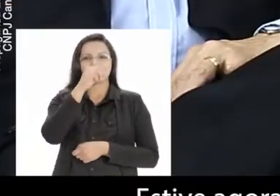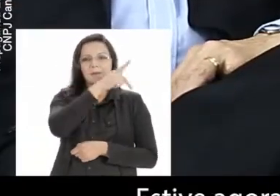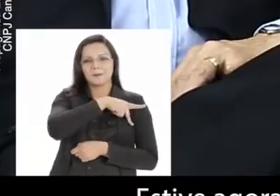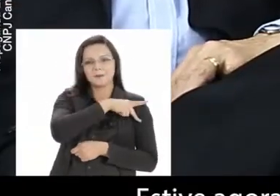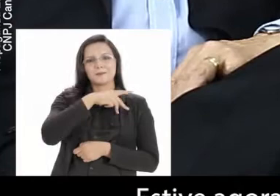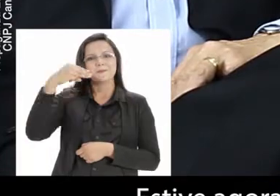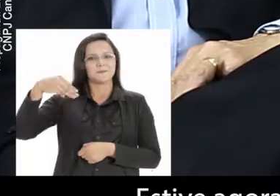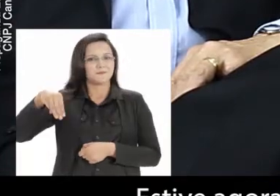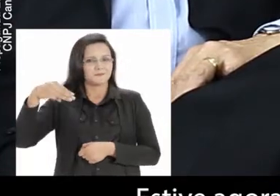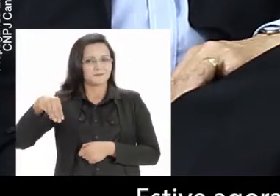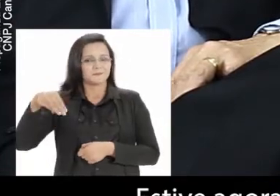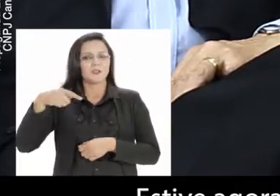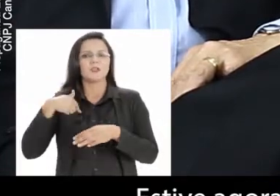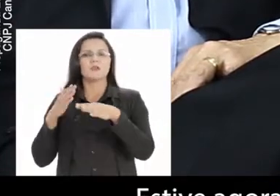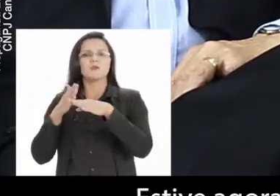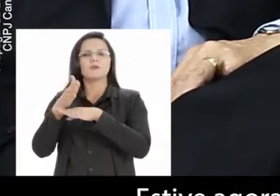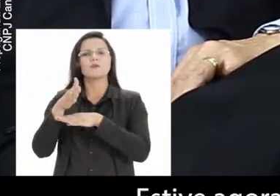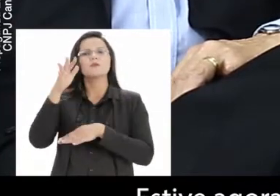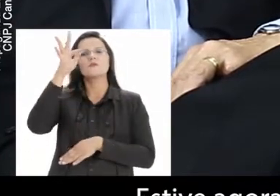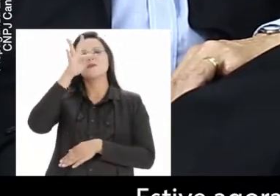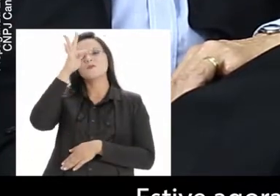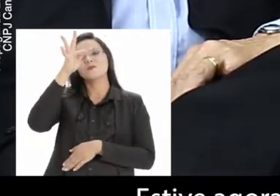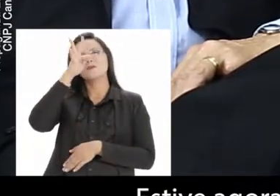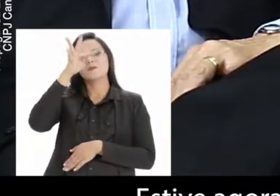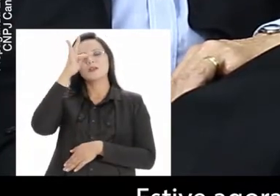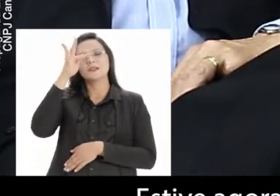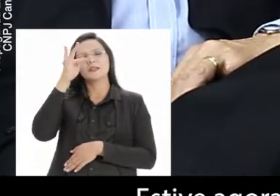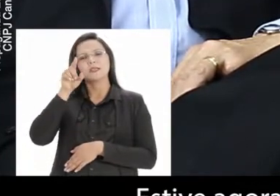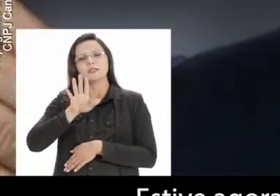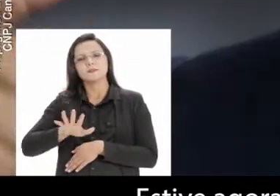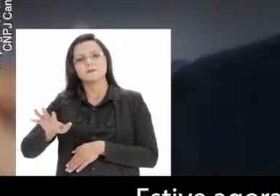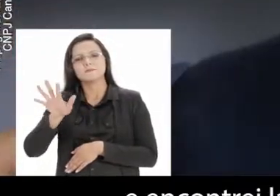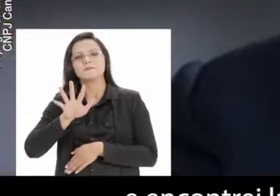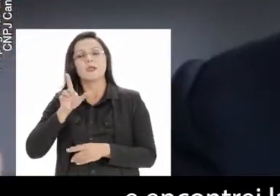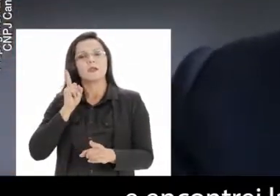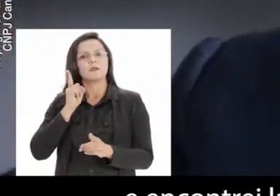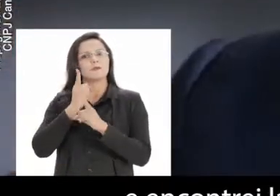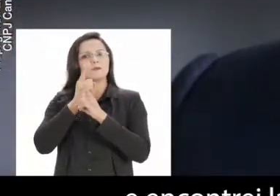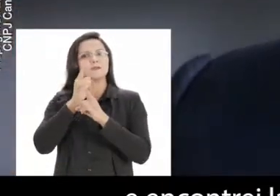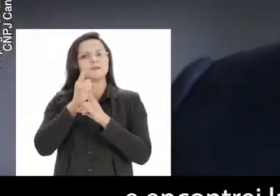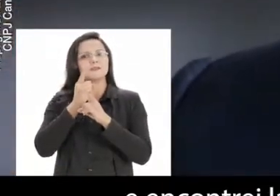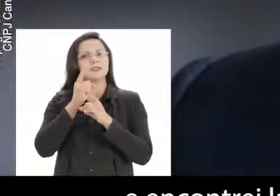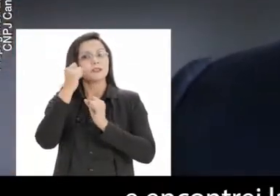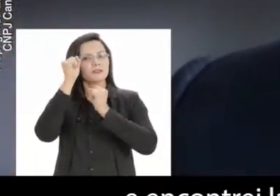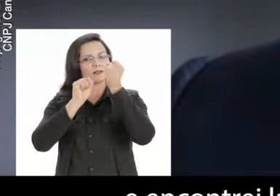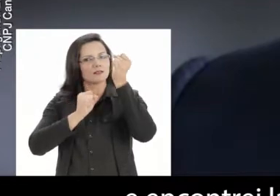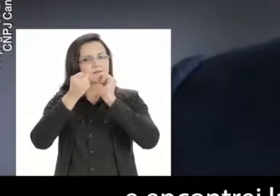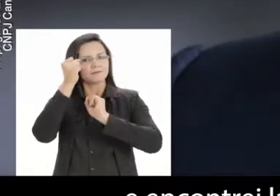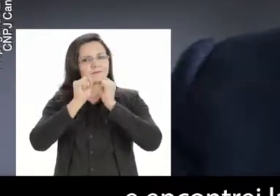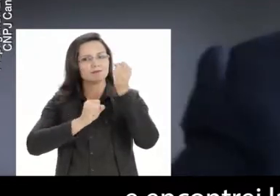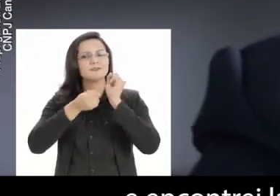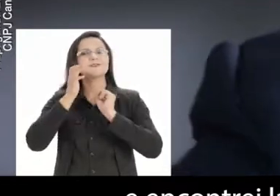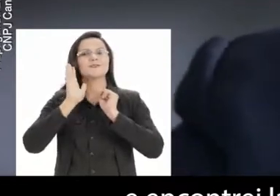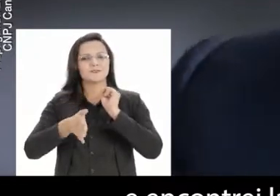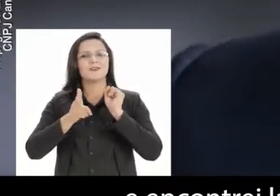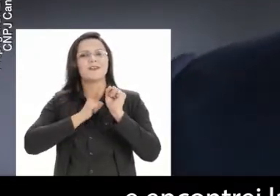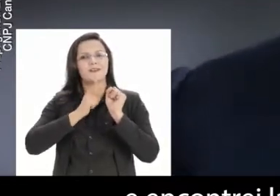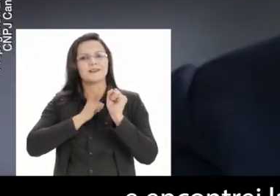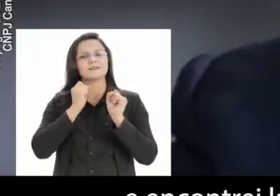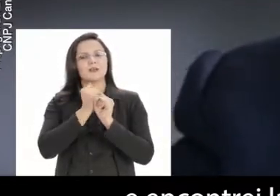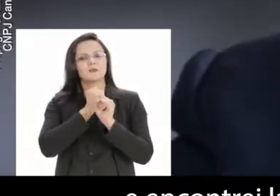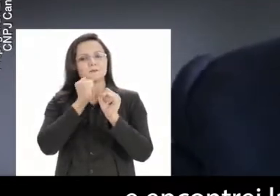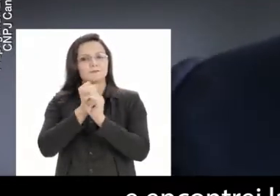Estive agora na região de Floriano, na região de Bertolinha, e encontrei lá com as empresas que já estão lá,